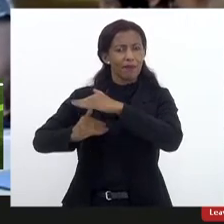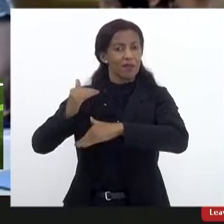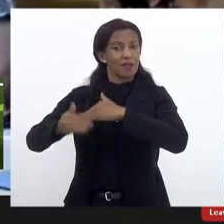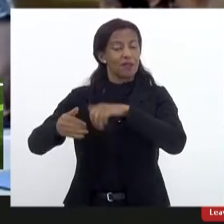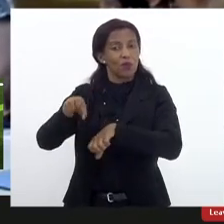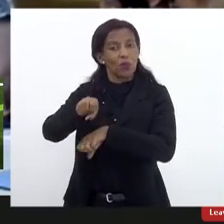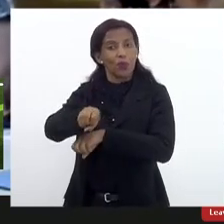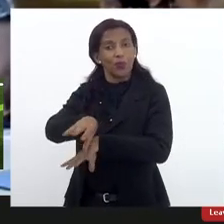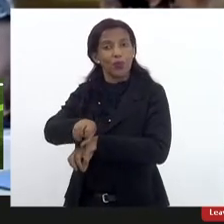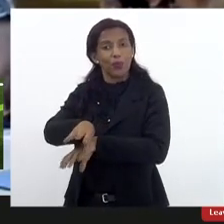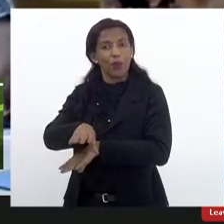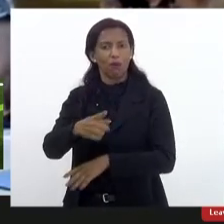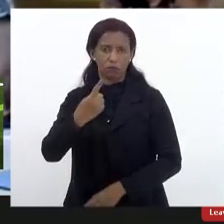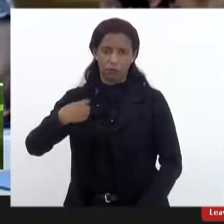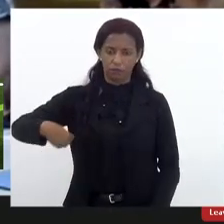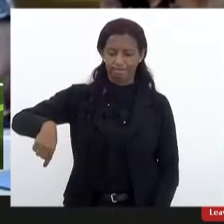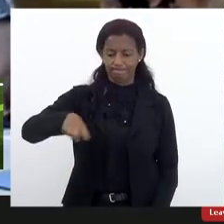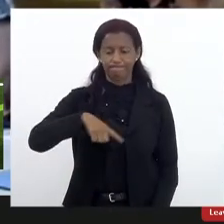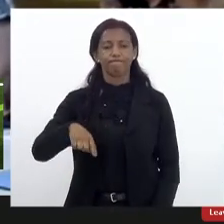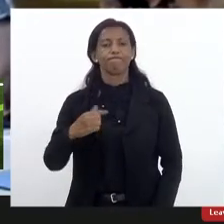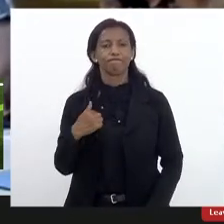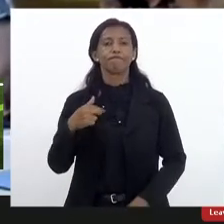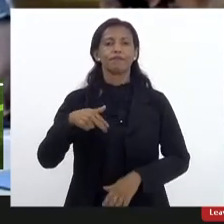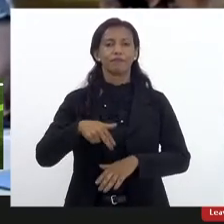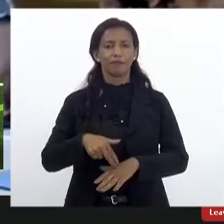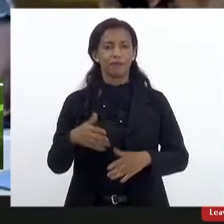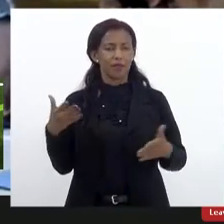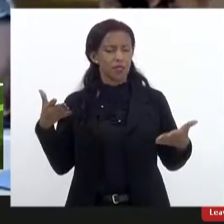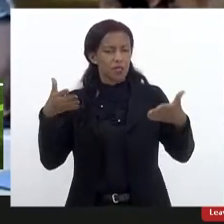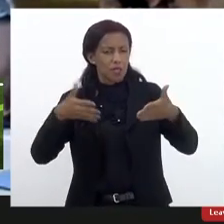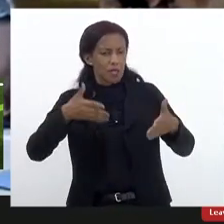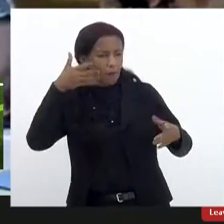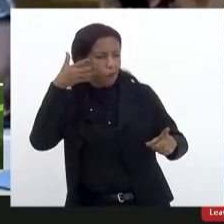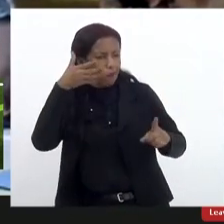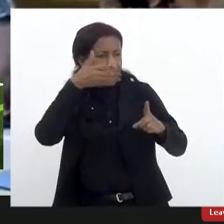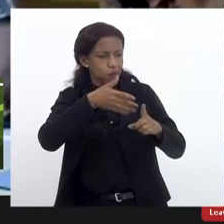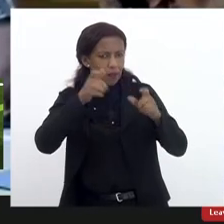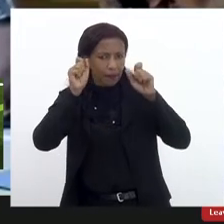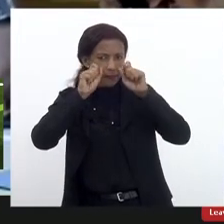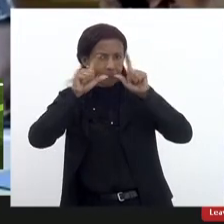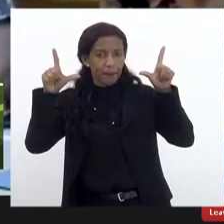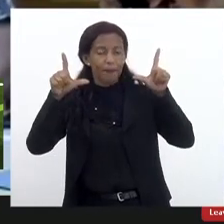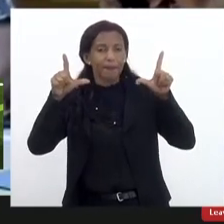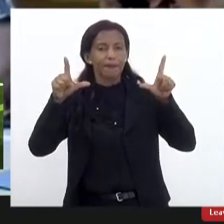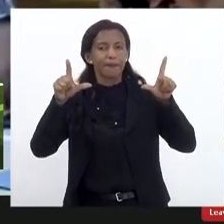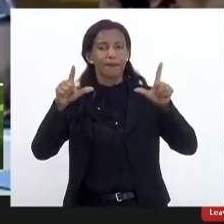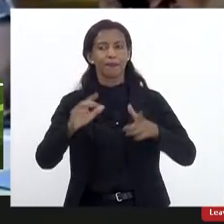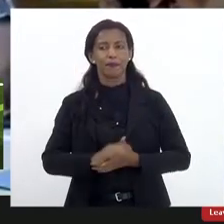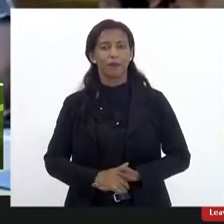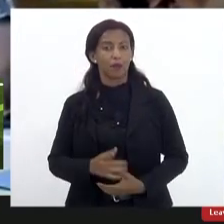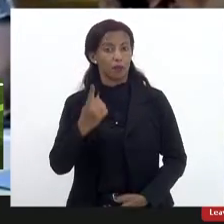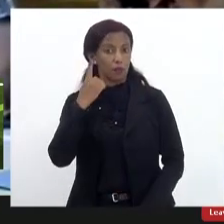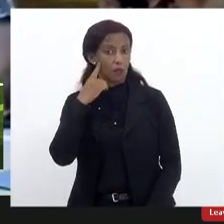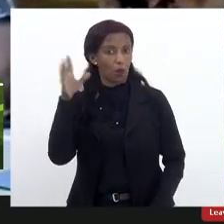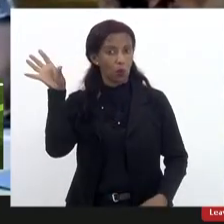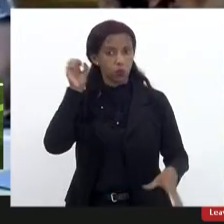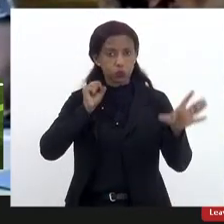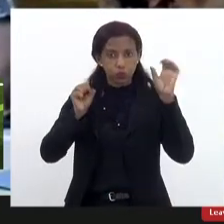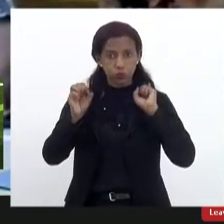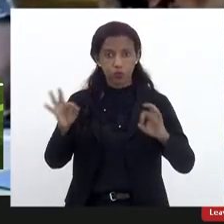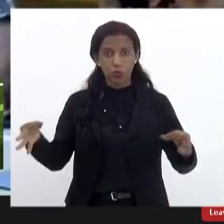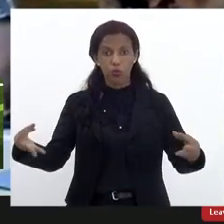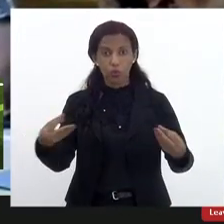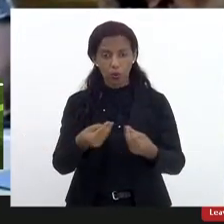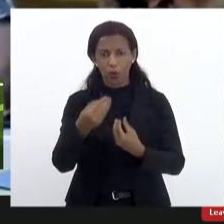educação, nós vamos estar aí sempre atentos e abertos a ouvir a todos,